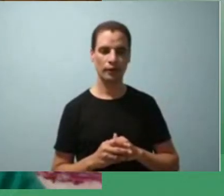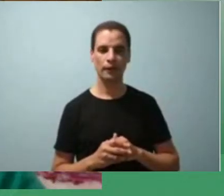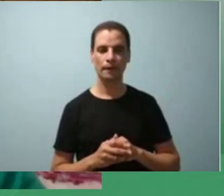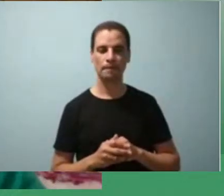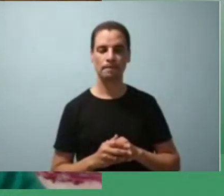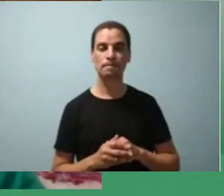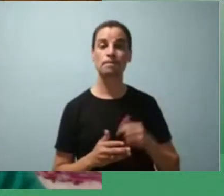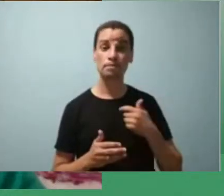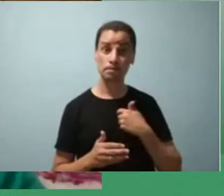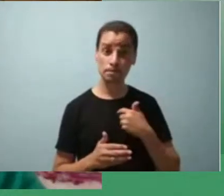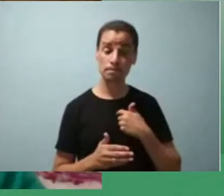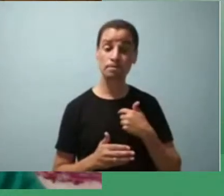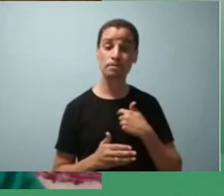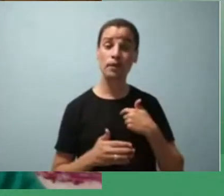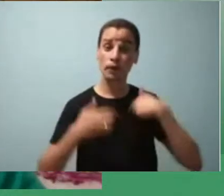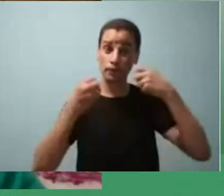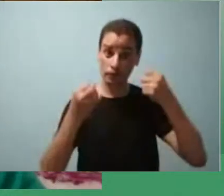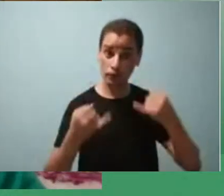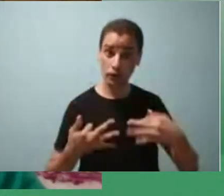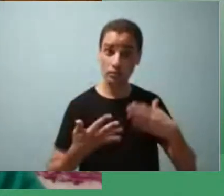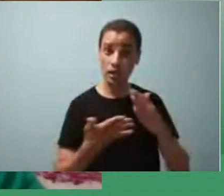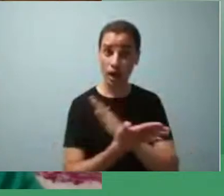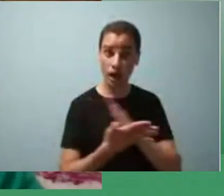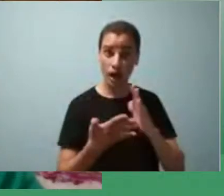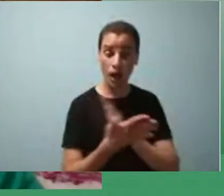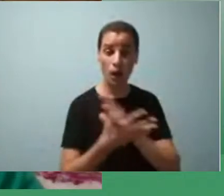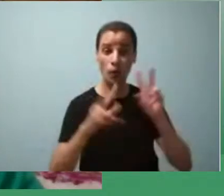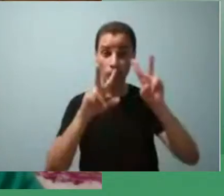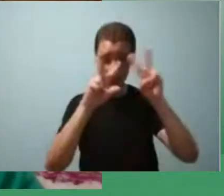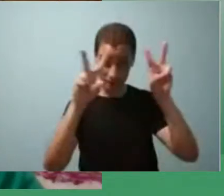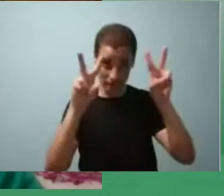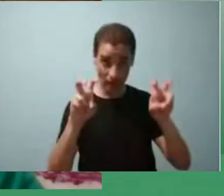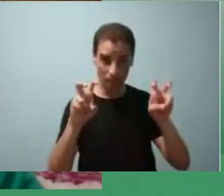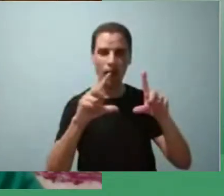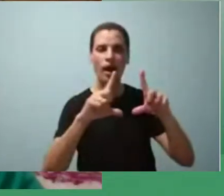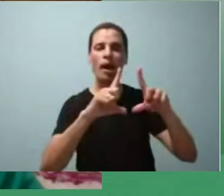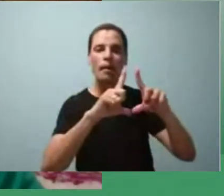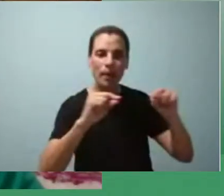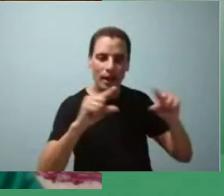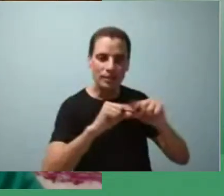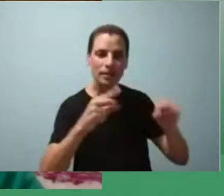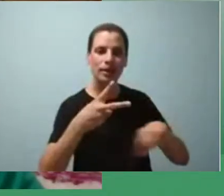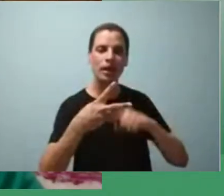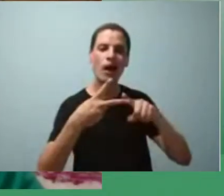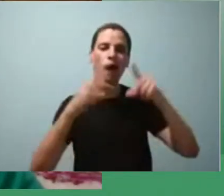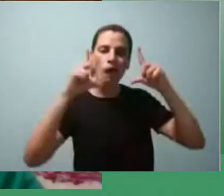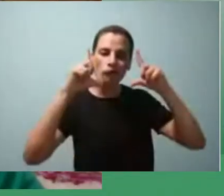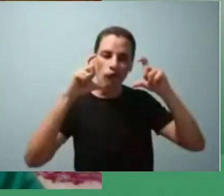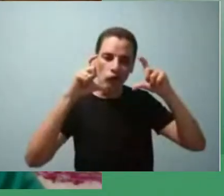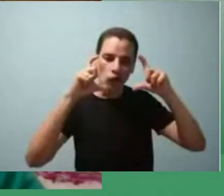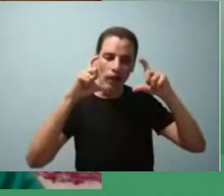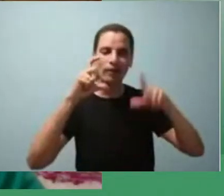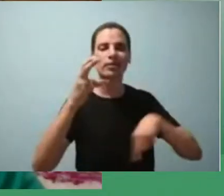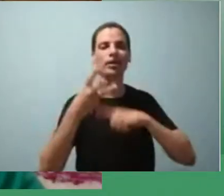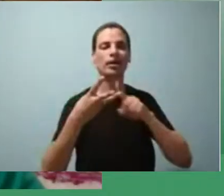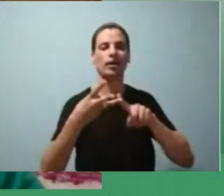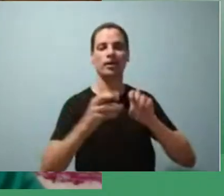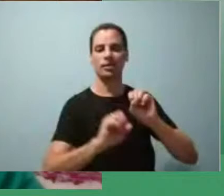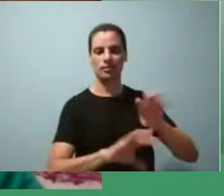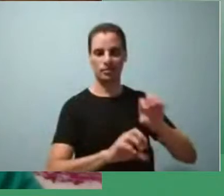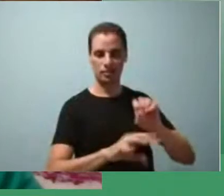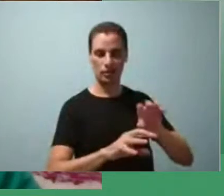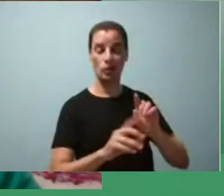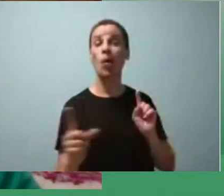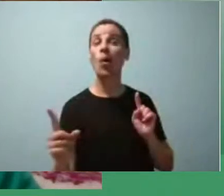eu vou abordar algumas temáticas Brasília fotografia e ensino então o meu objetivo no